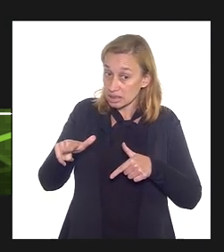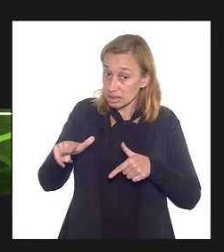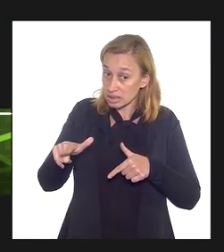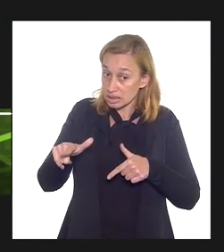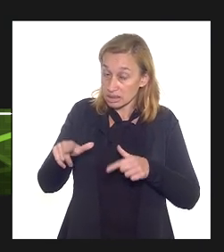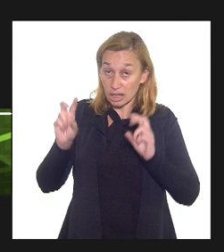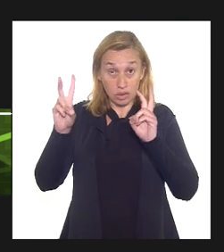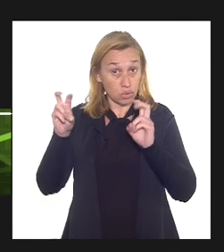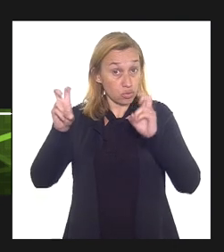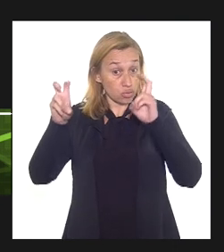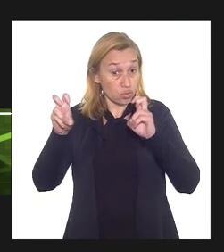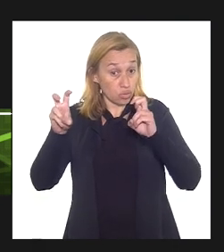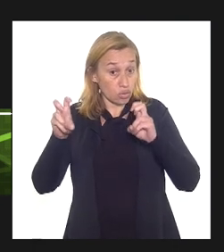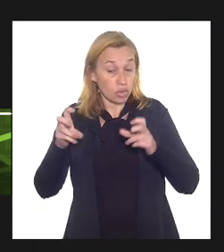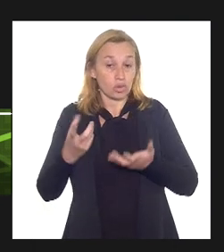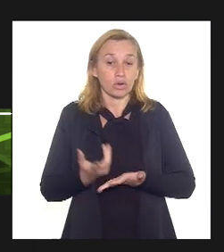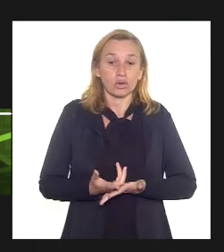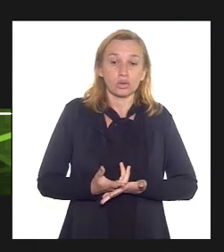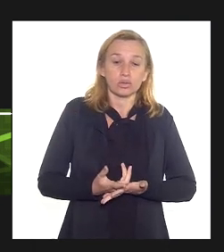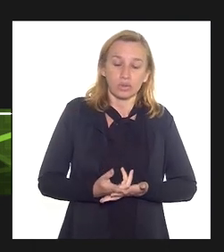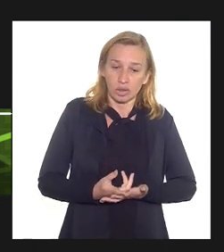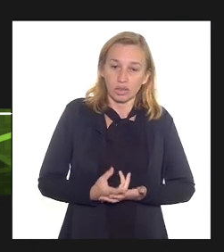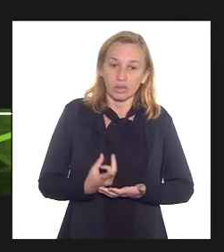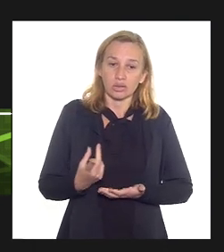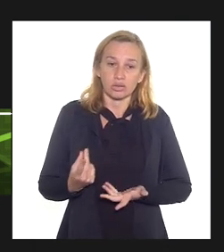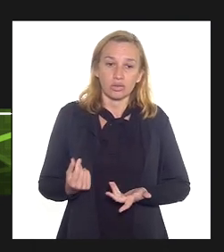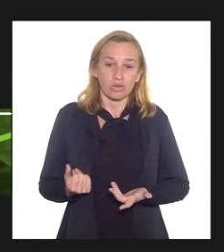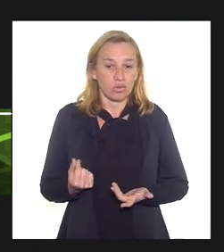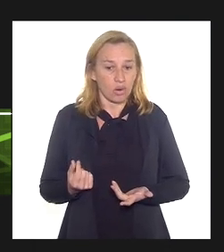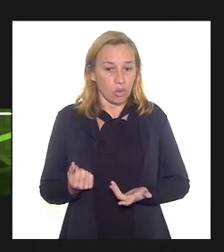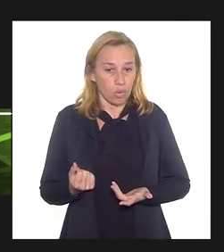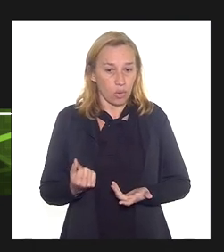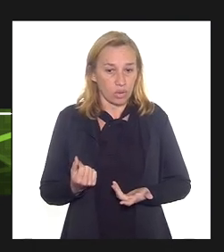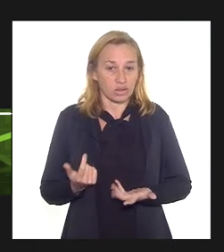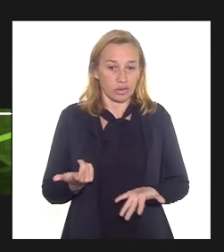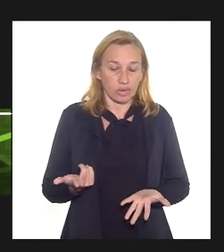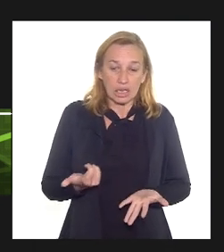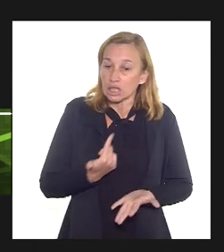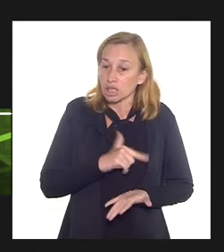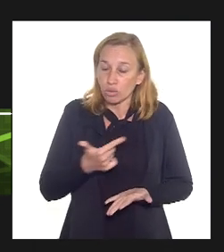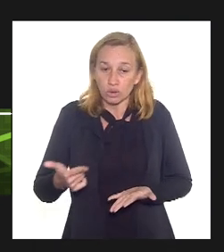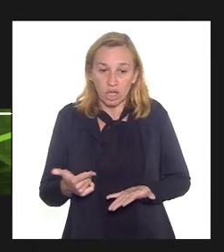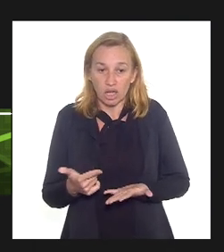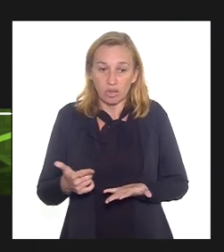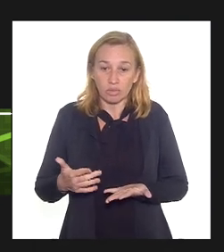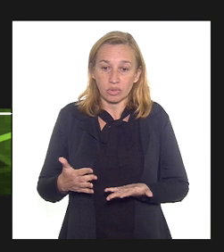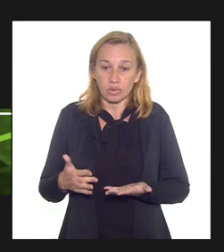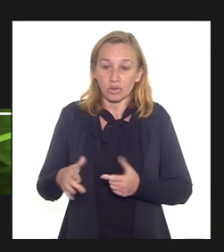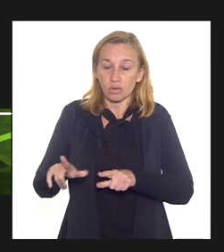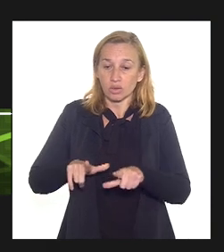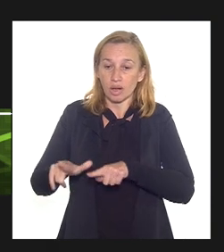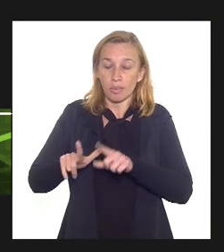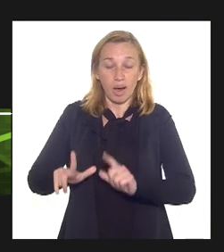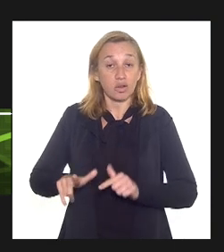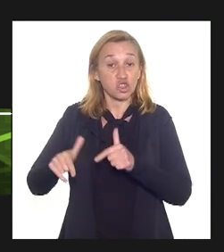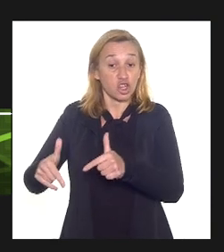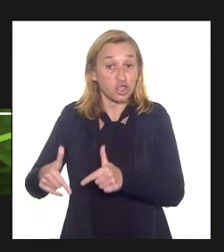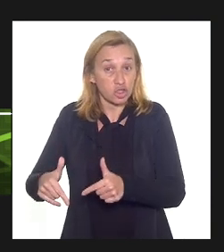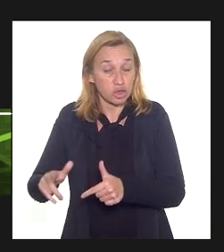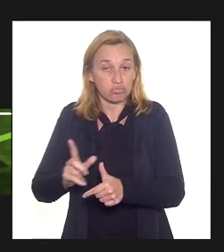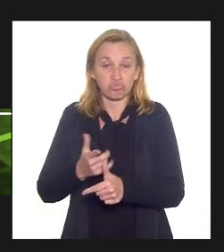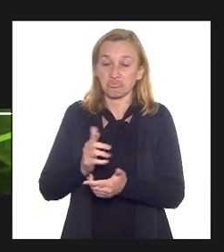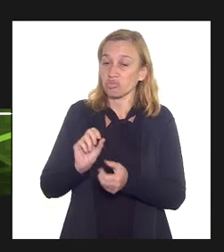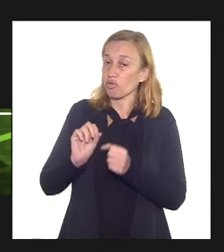são bens muito customizados por não termos esse mercado ativo nós não